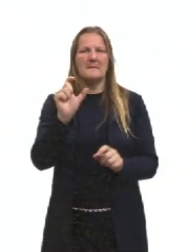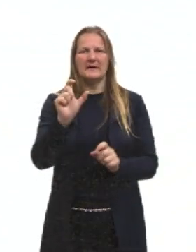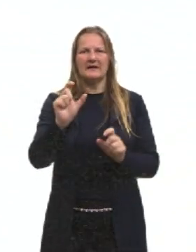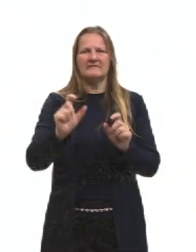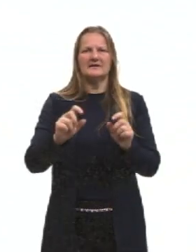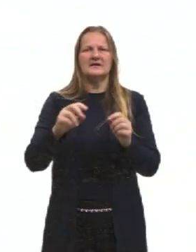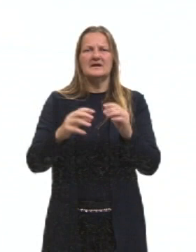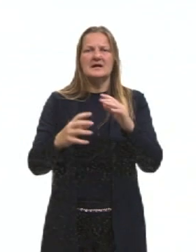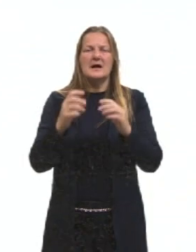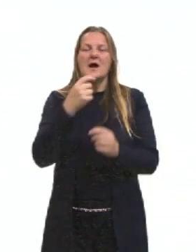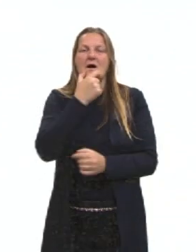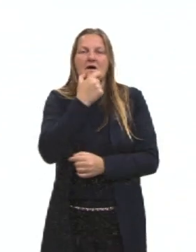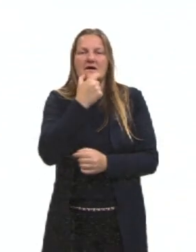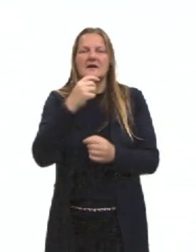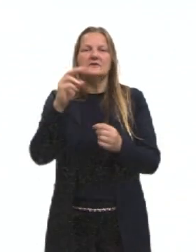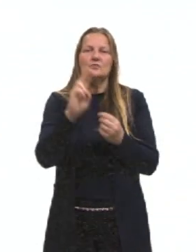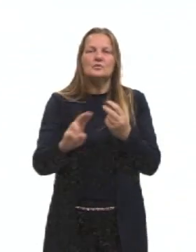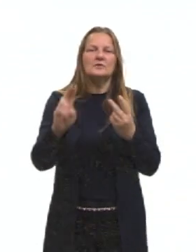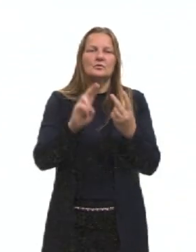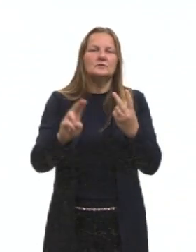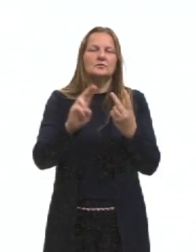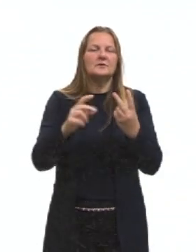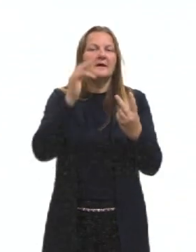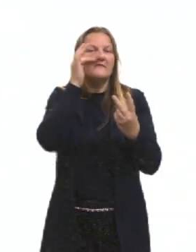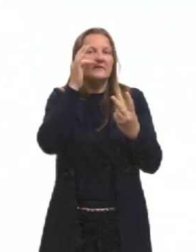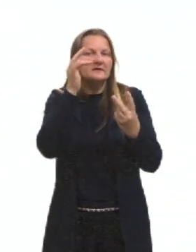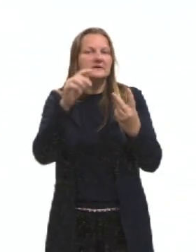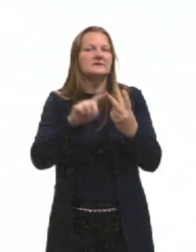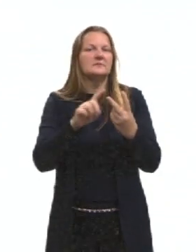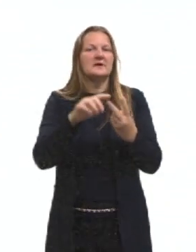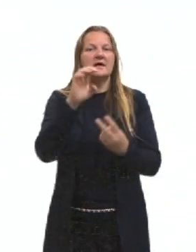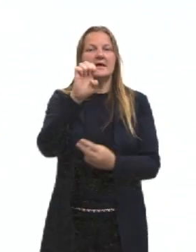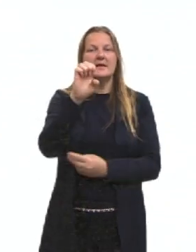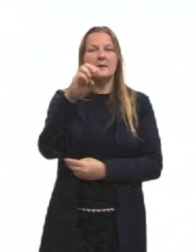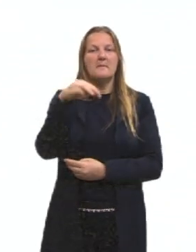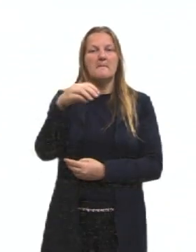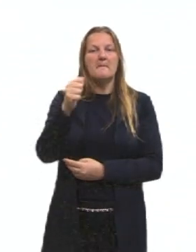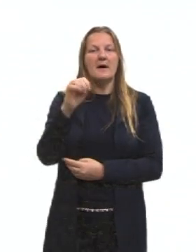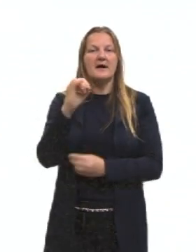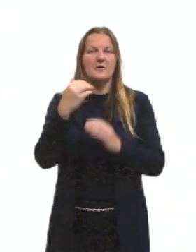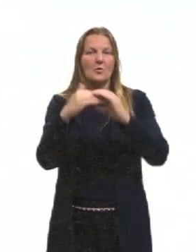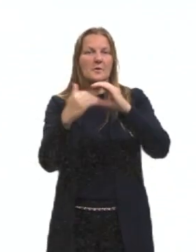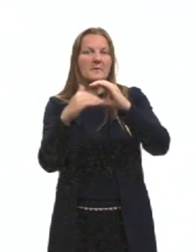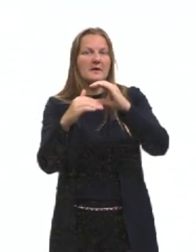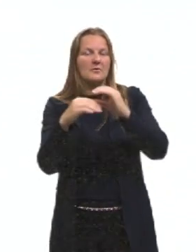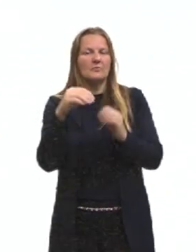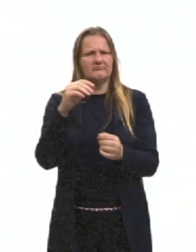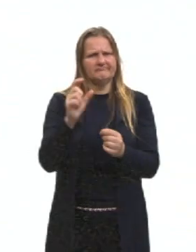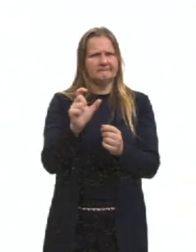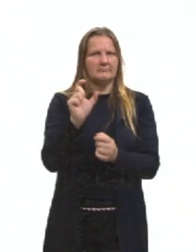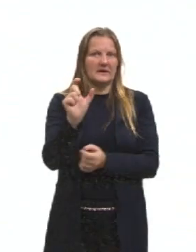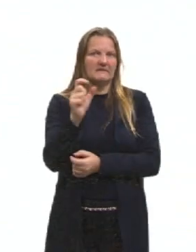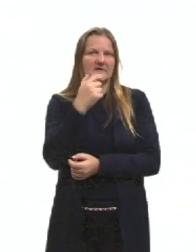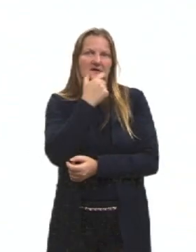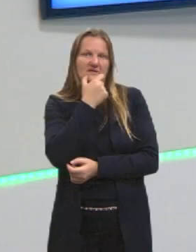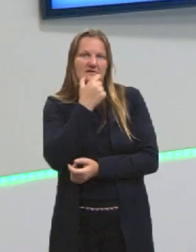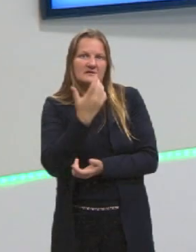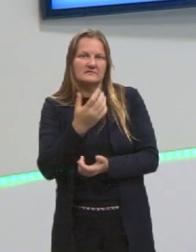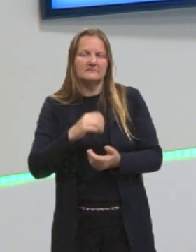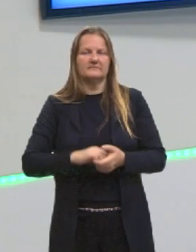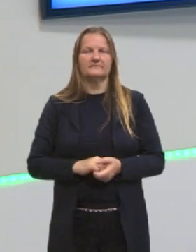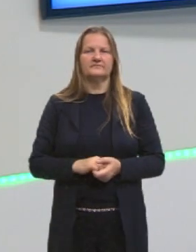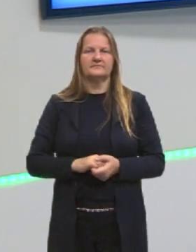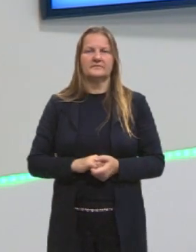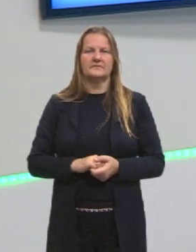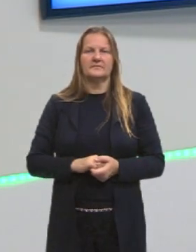de origem inglesa e francesa, como e-mail, por exemplo. Então, gente já sabe que o estrangeirismo é uma apropriação de